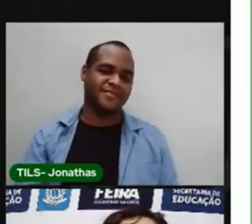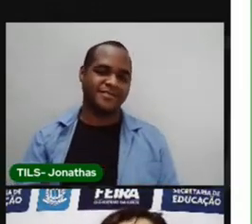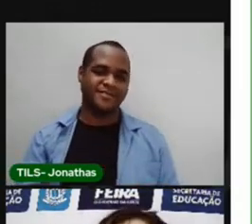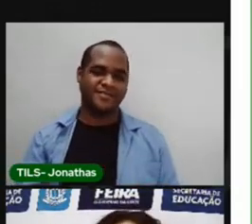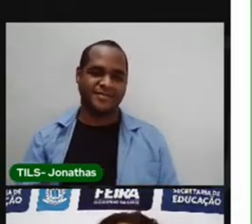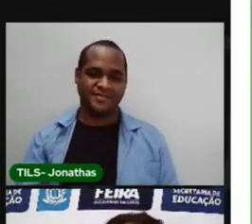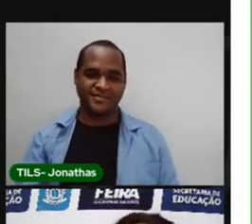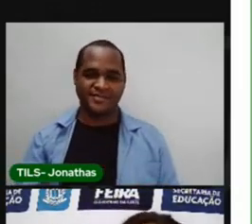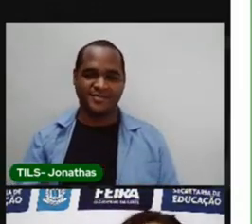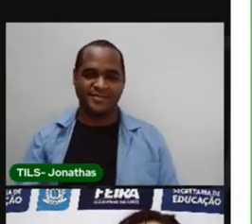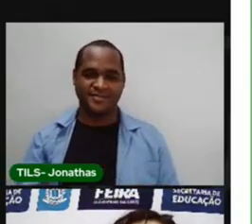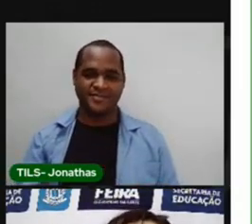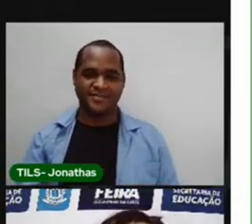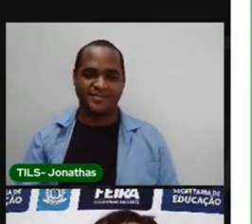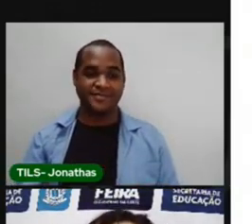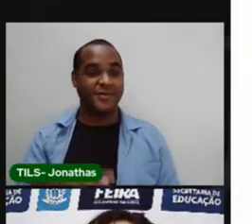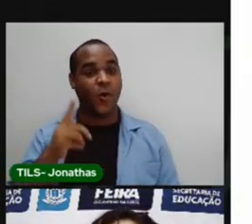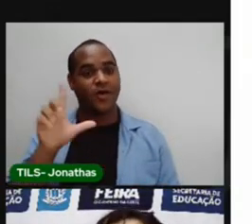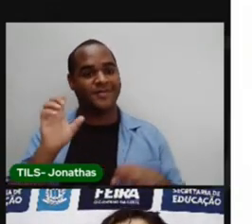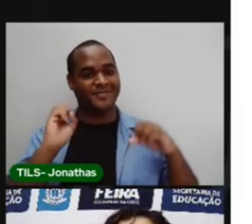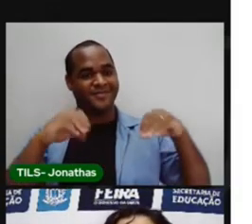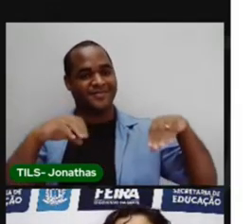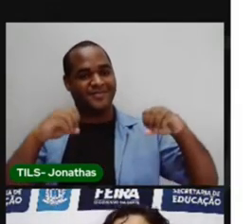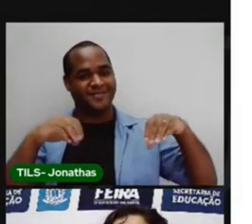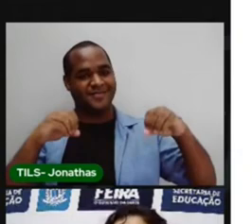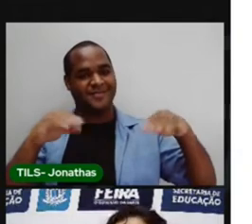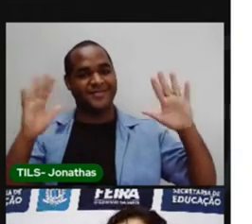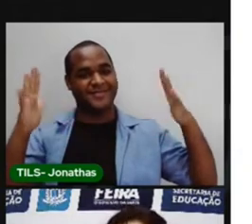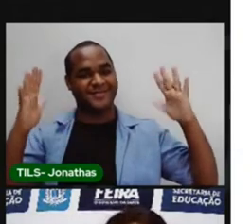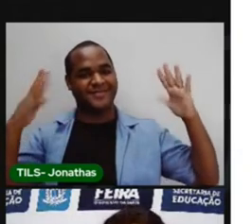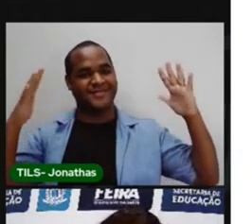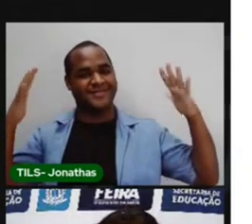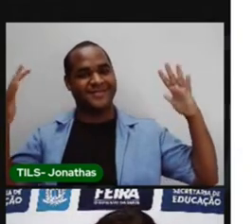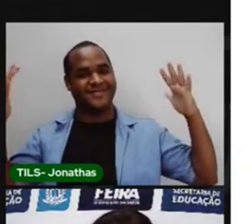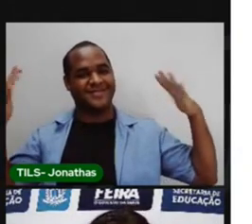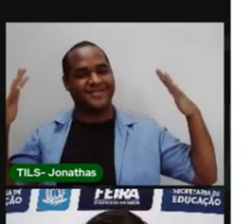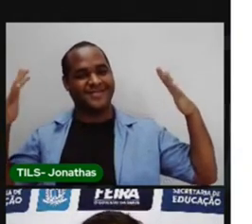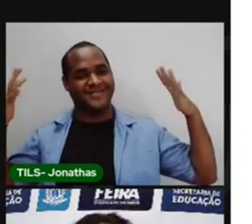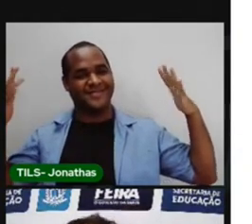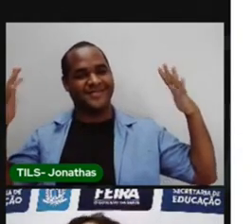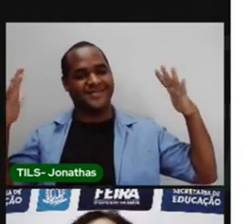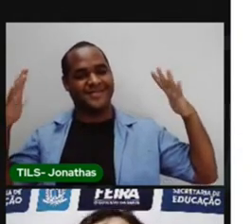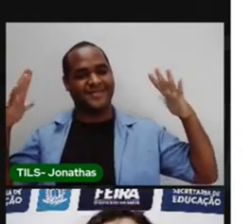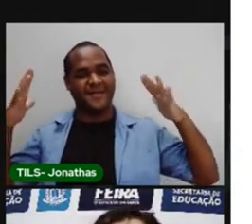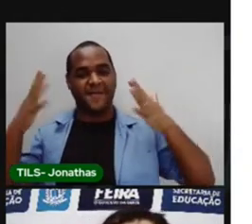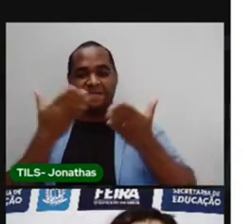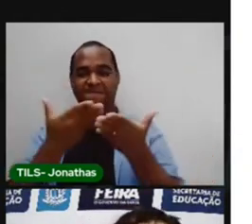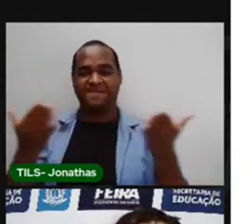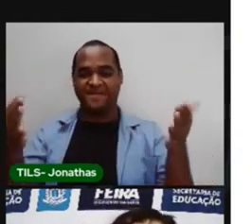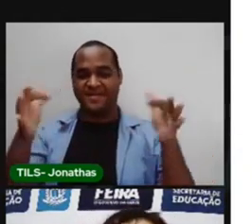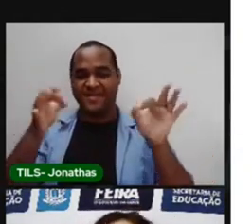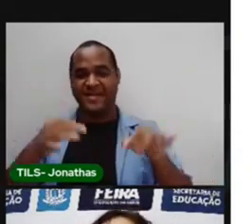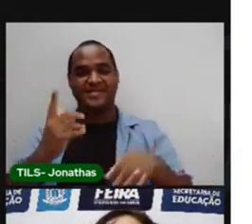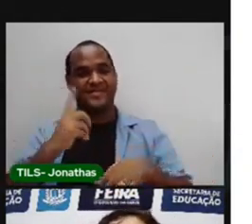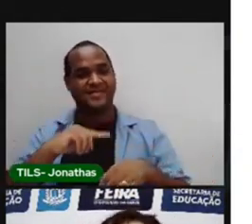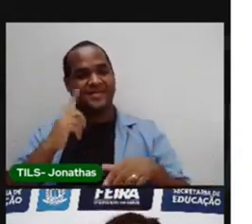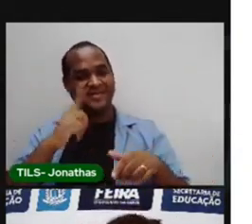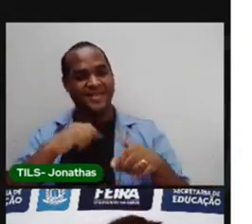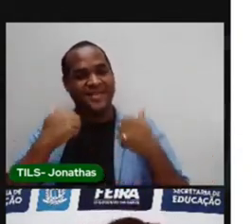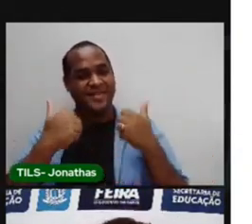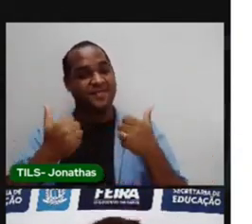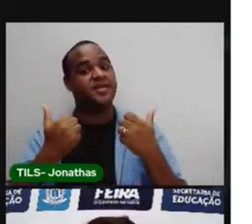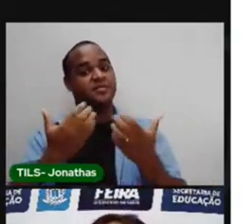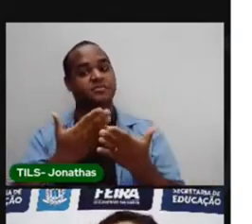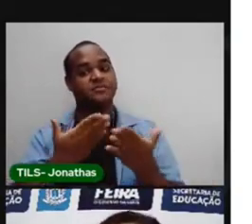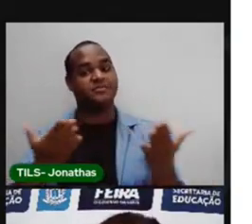Vamos continuar nossa aula. Ó. Parabéns pra quem acertou. E